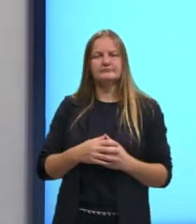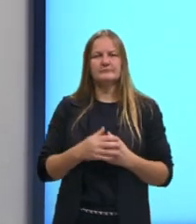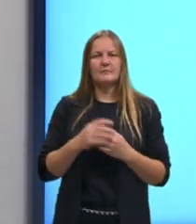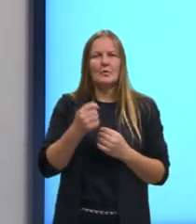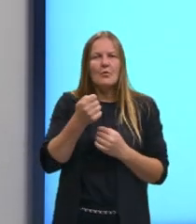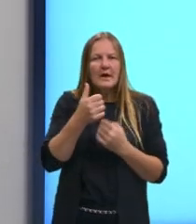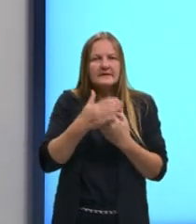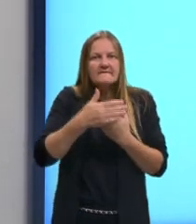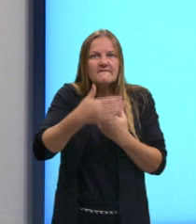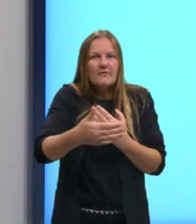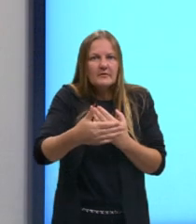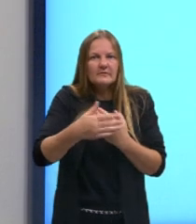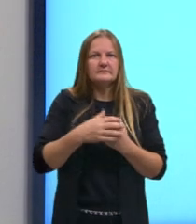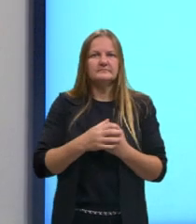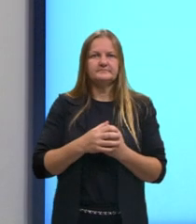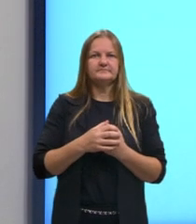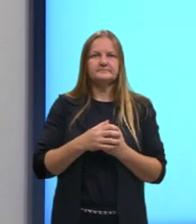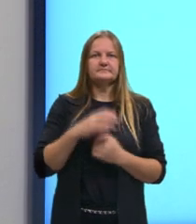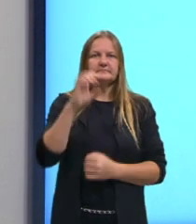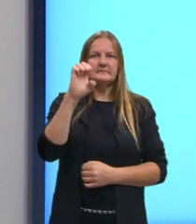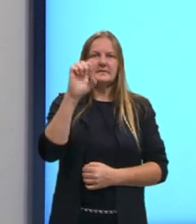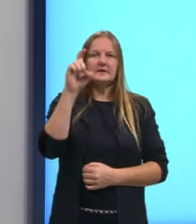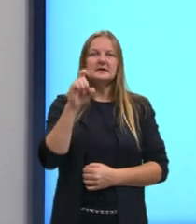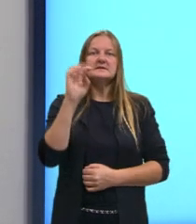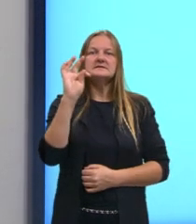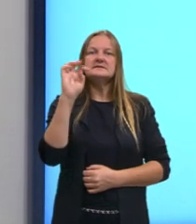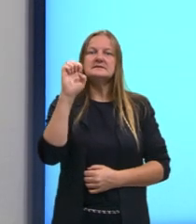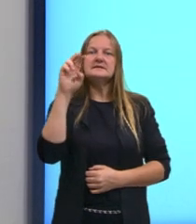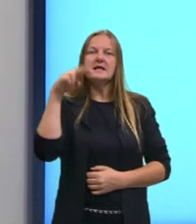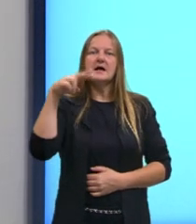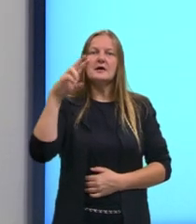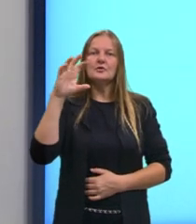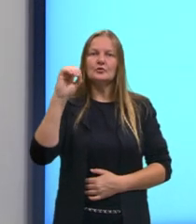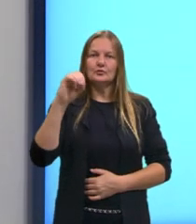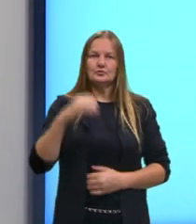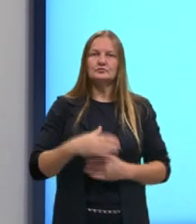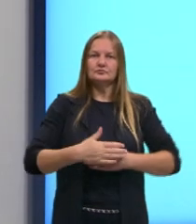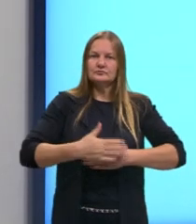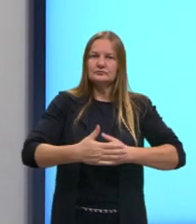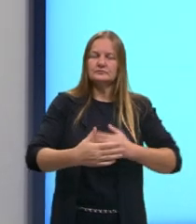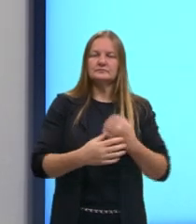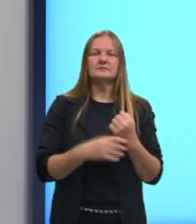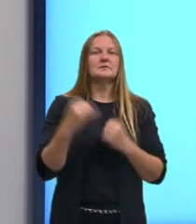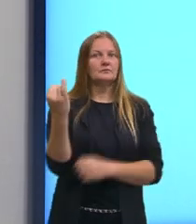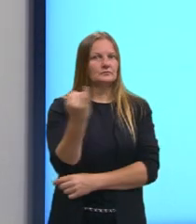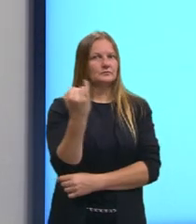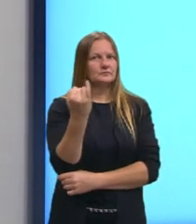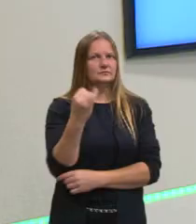certo? Então, esse sistema dérmico vai envolver o sistema fundamental.